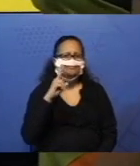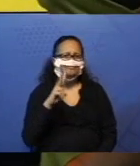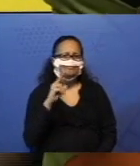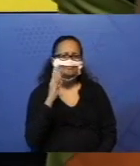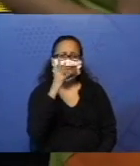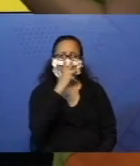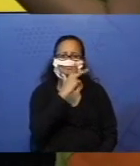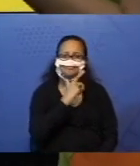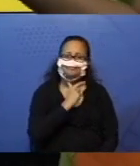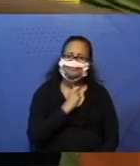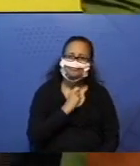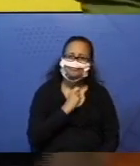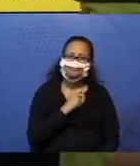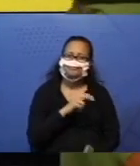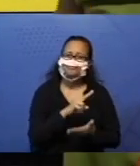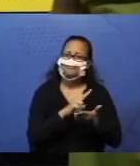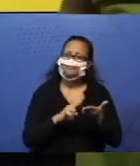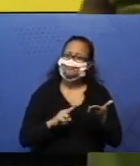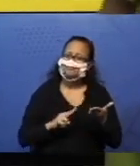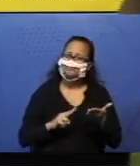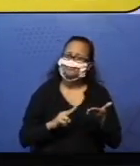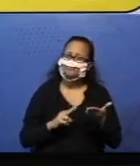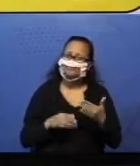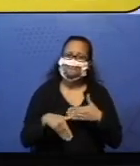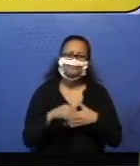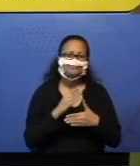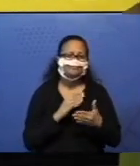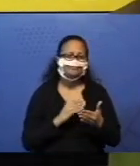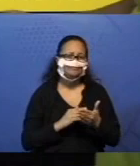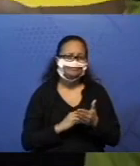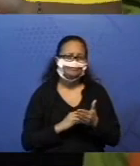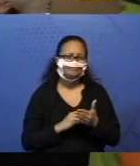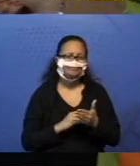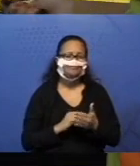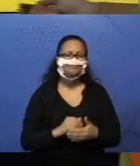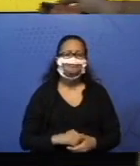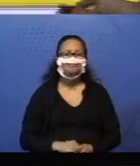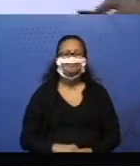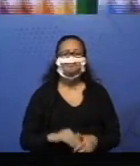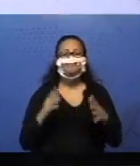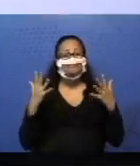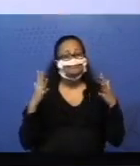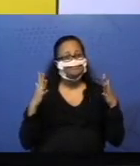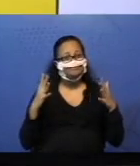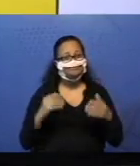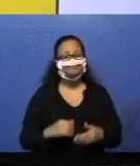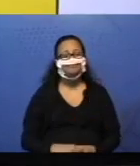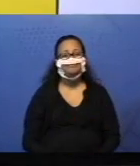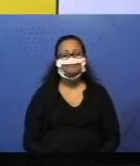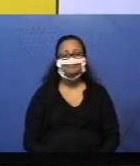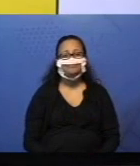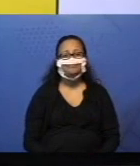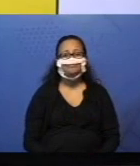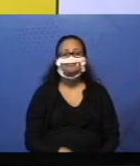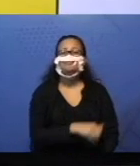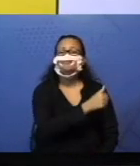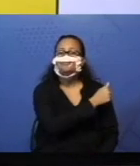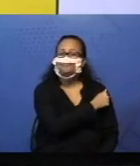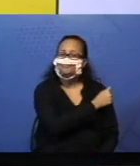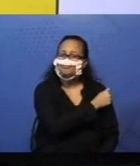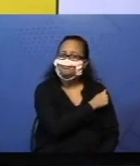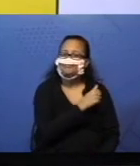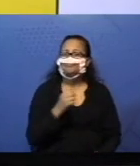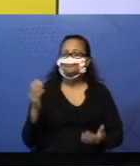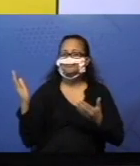gente. Ela foi desenhando tudo o que ela encontrou no trajeto que ela fez. Parabéns. A aluna